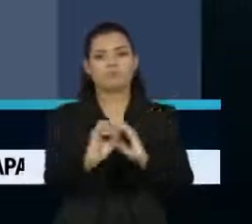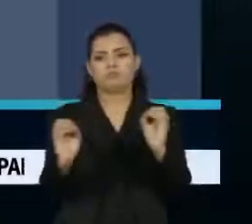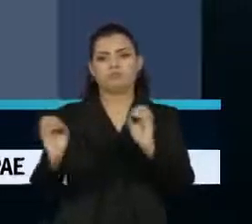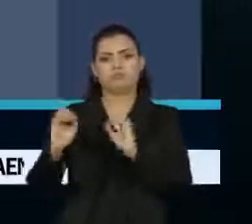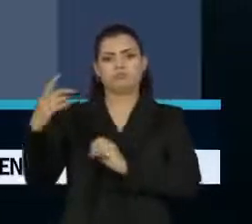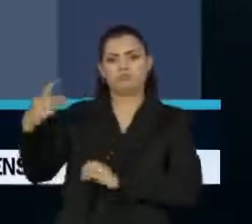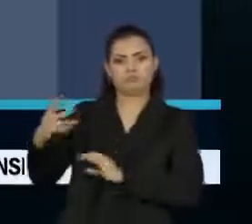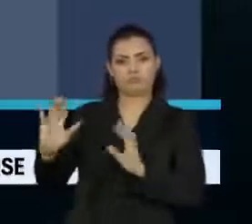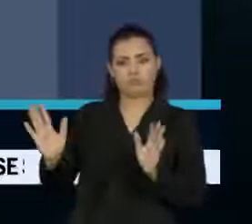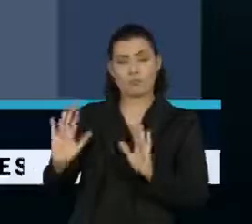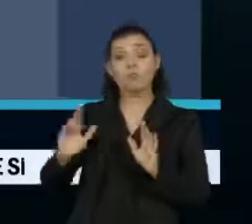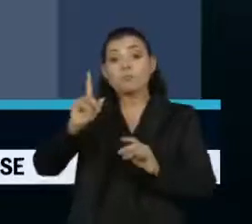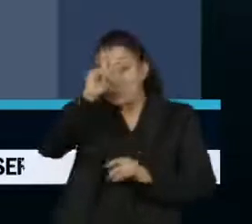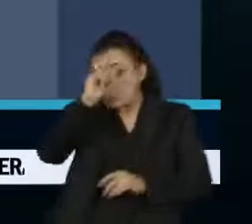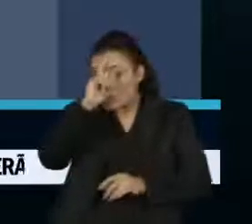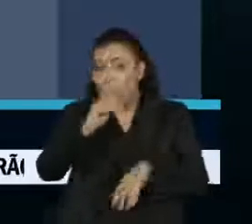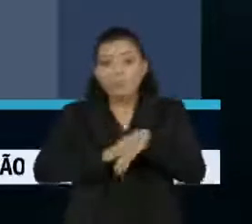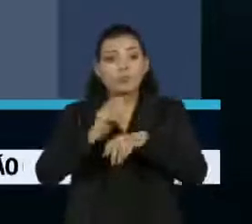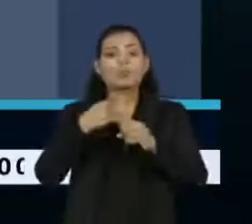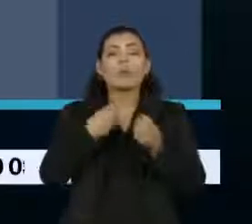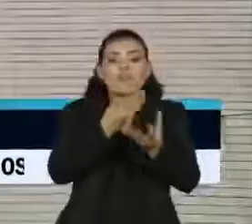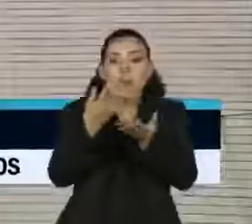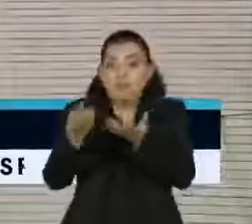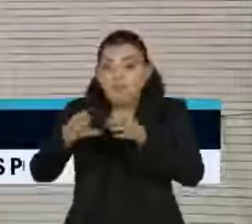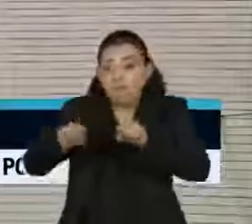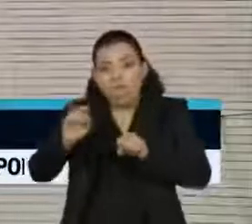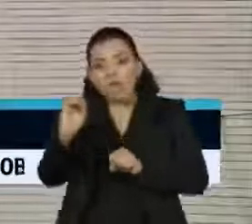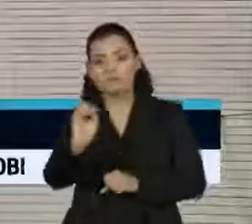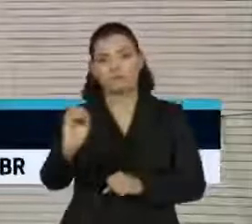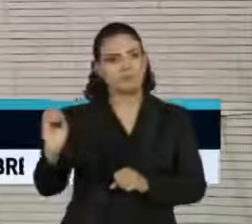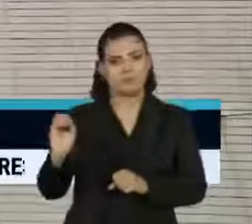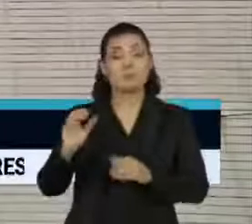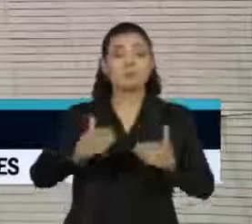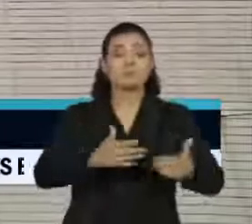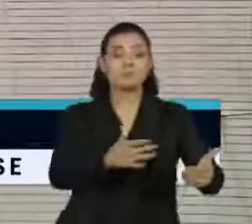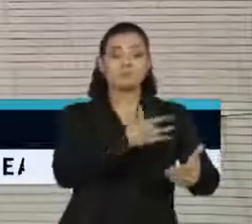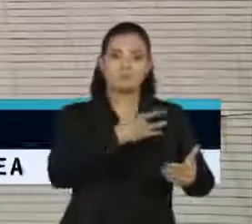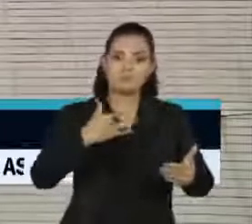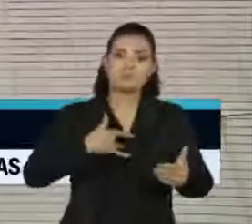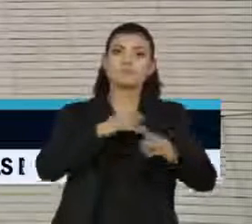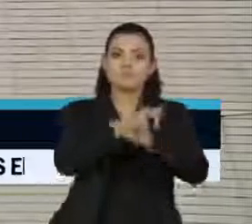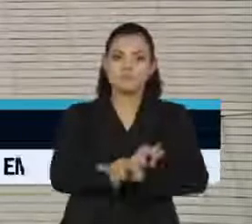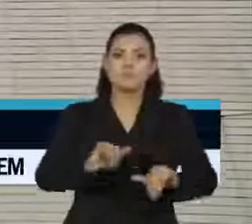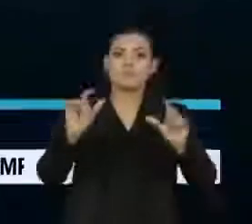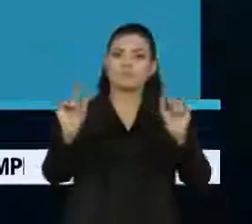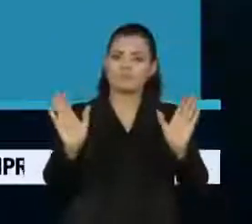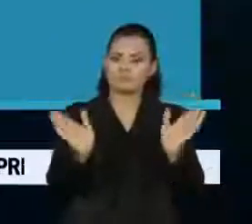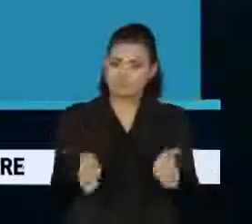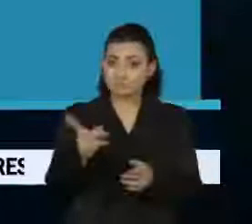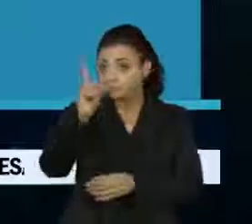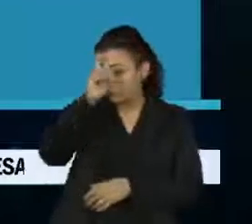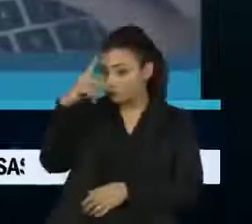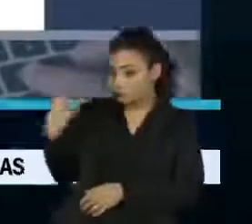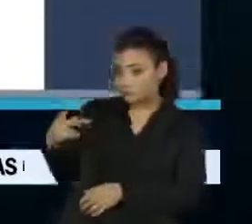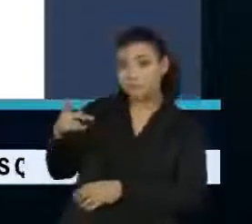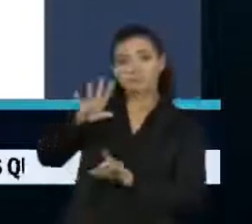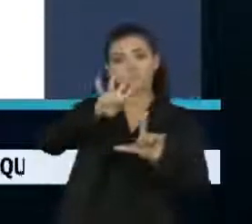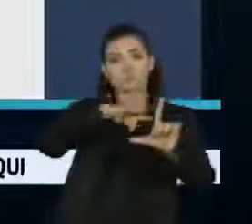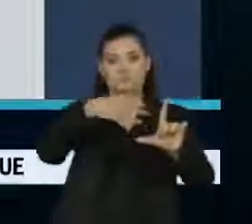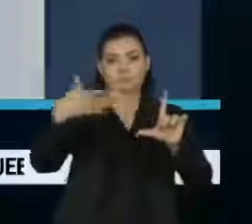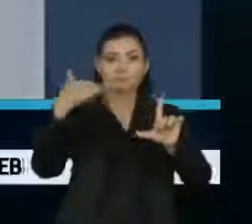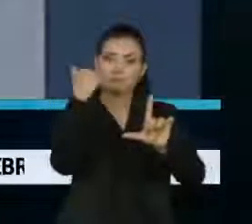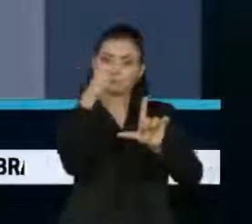empregado e que o hospital não tem acesso a eles. O Ministério da Saúde informou que, segundo o hospital, uma planilha